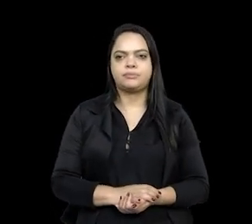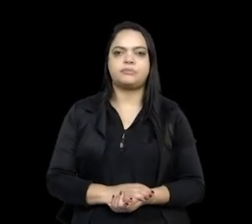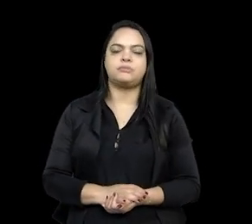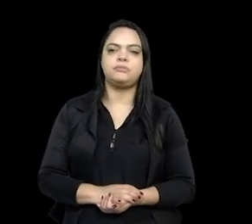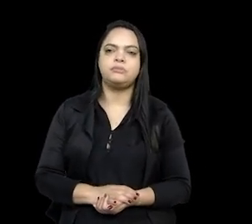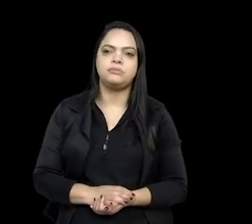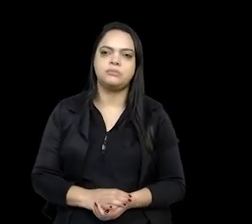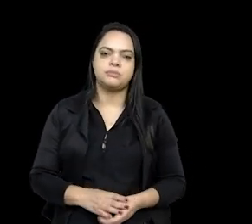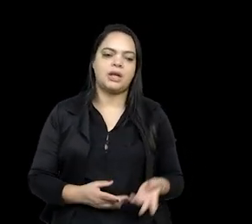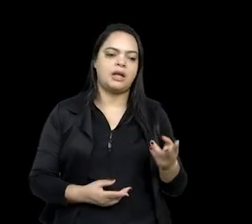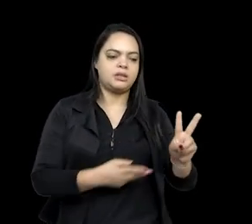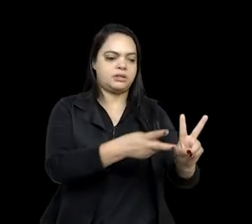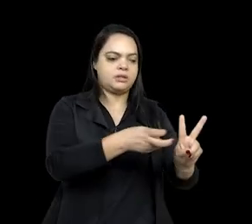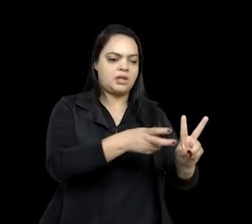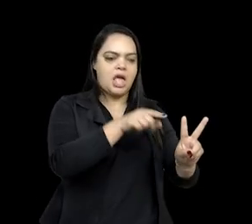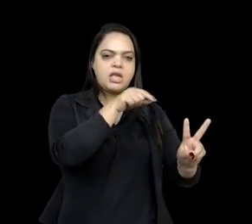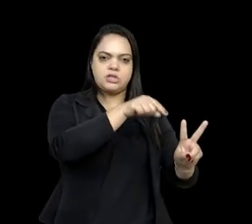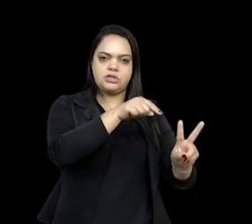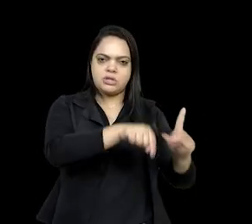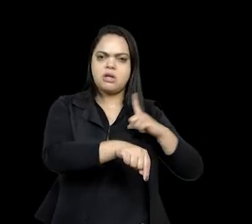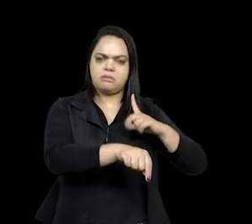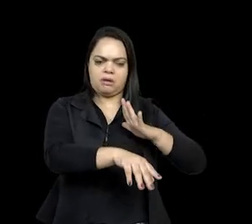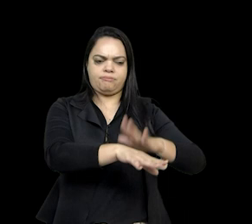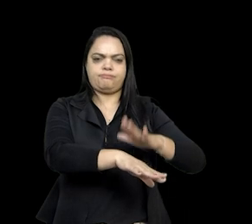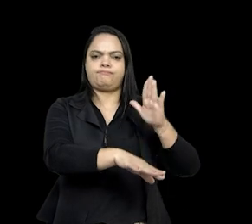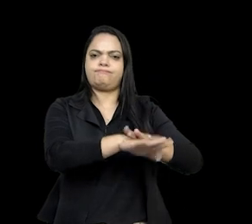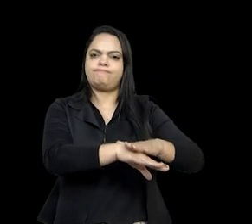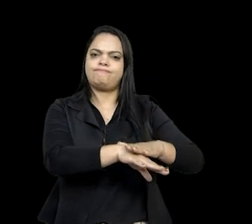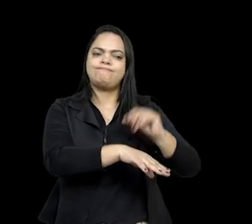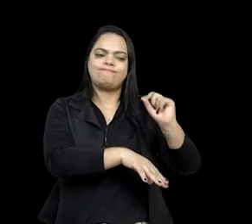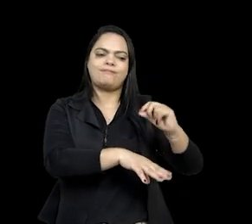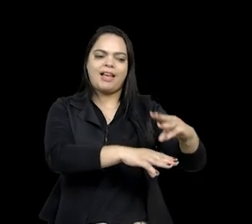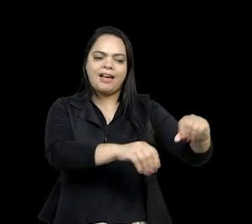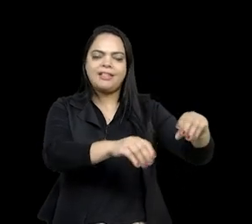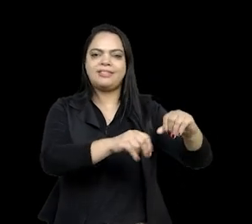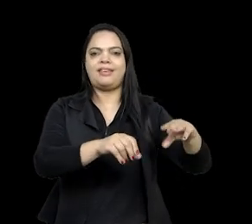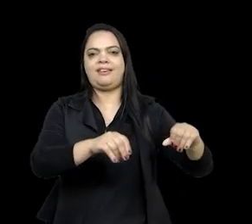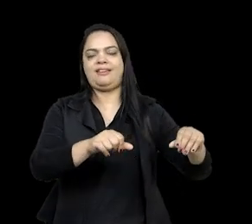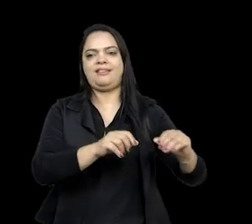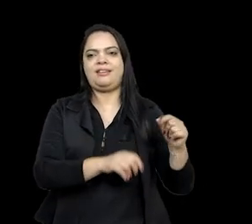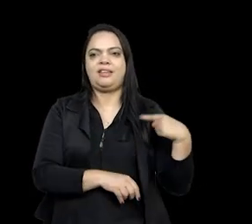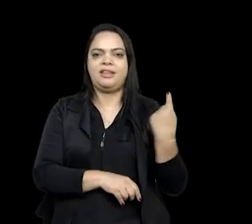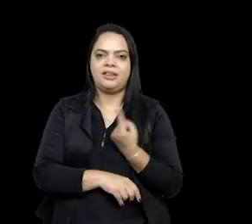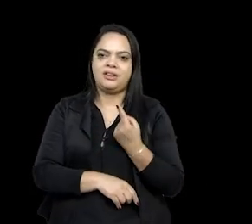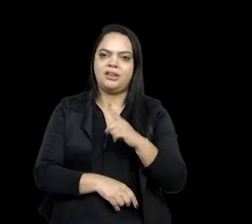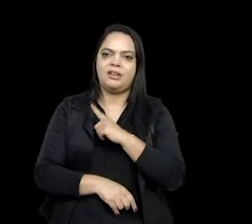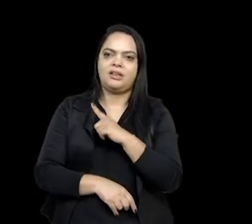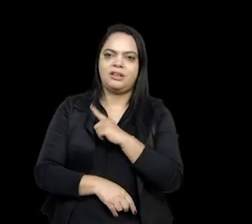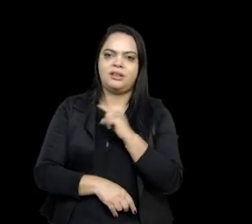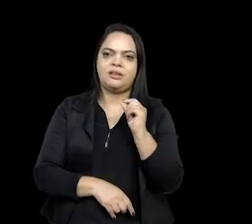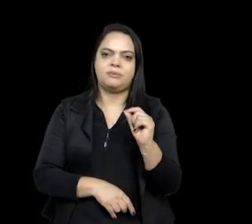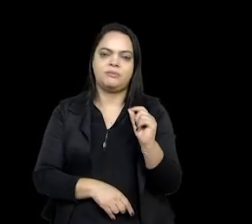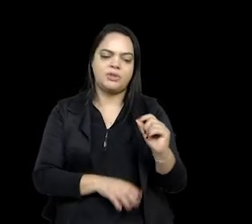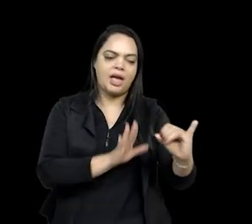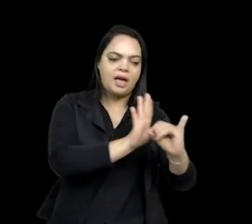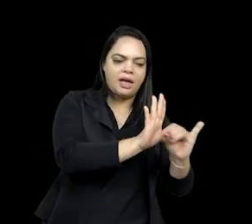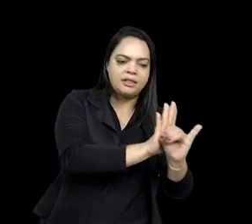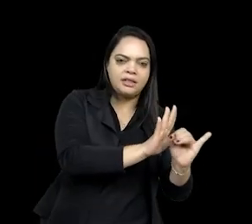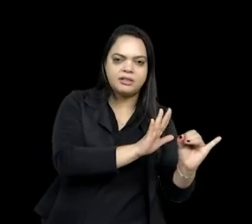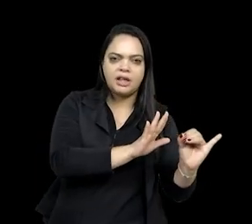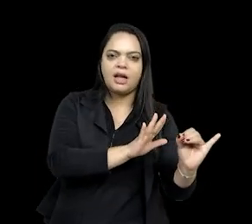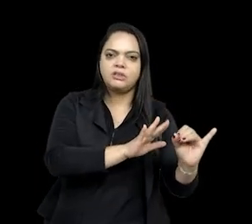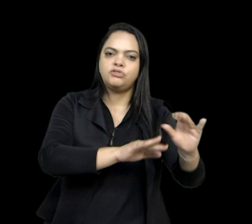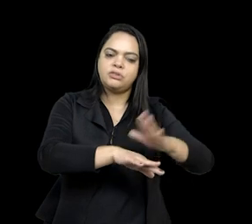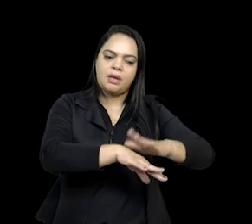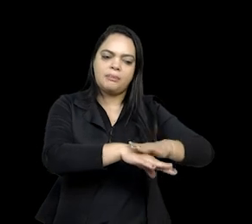eles sejam indígenas, é necessário demarcar as suas terras. E daí, a gente tem essa vinculação, de novo, entre identidade e posse de